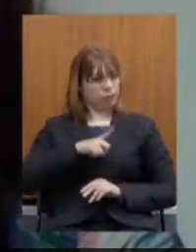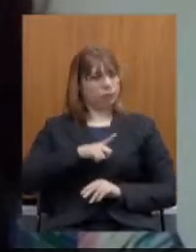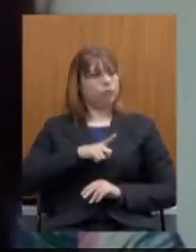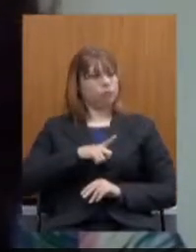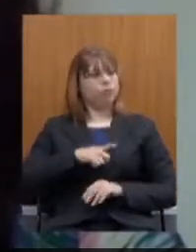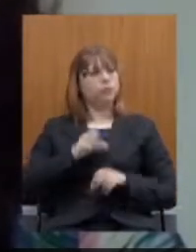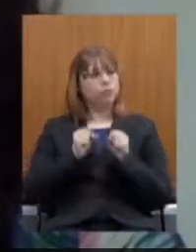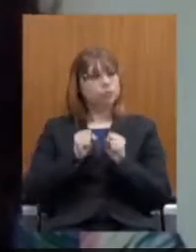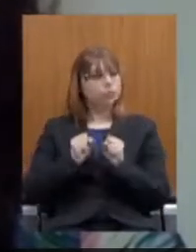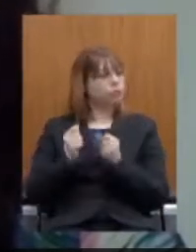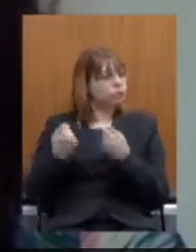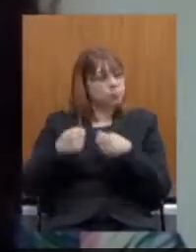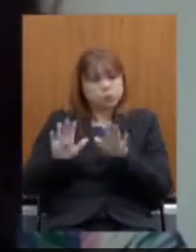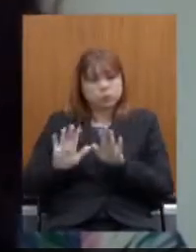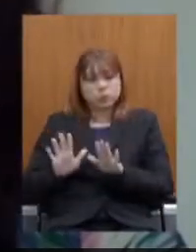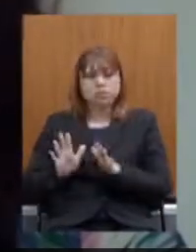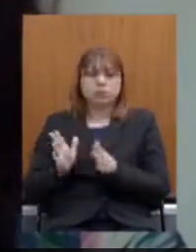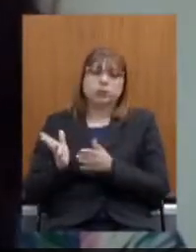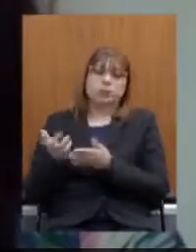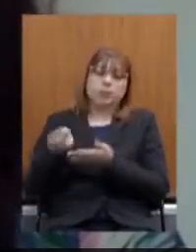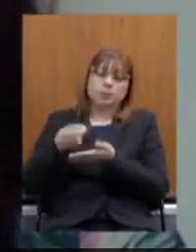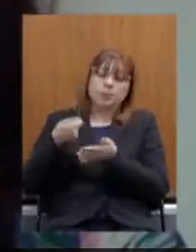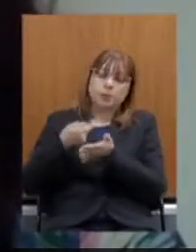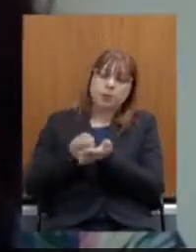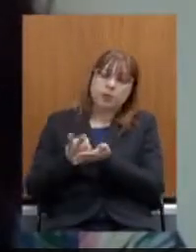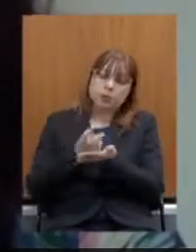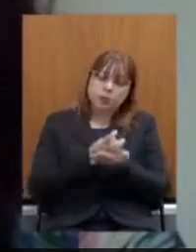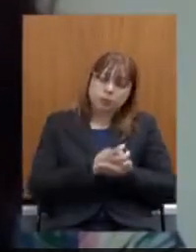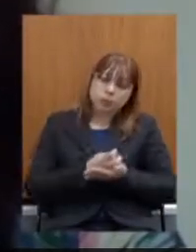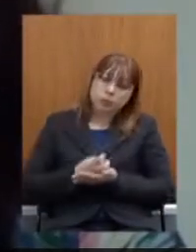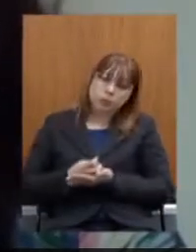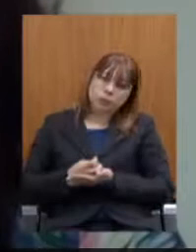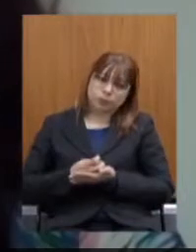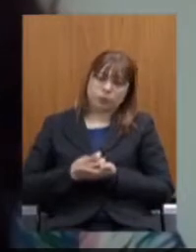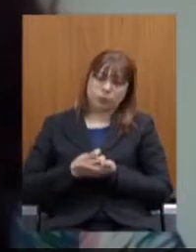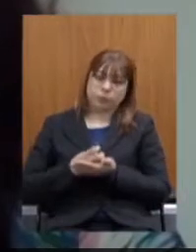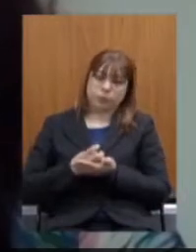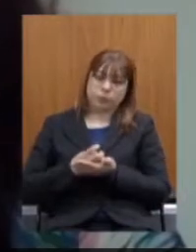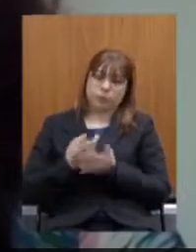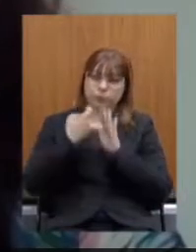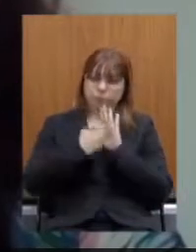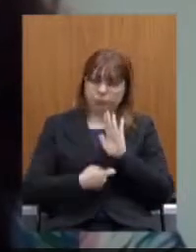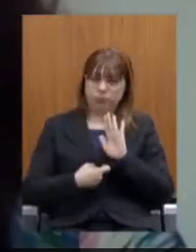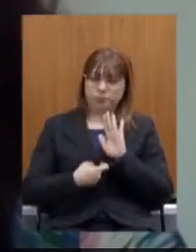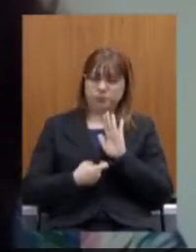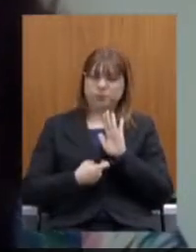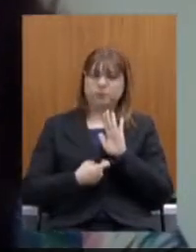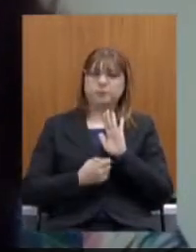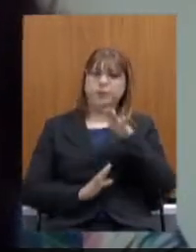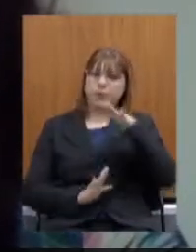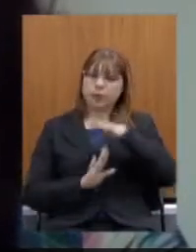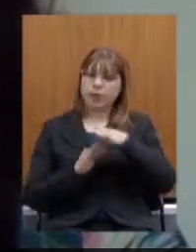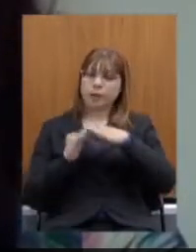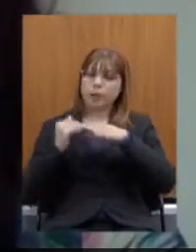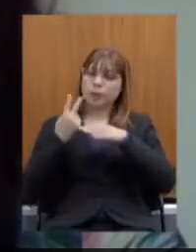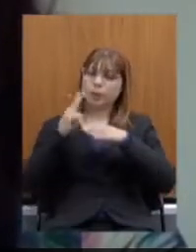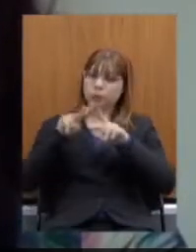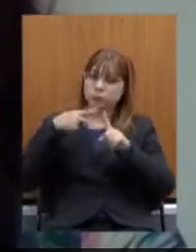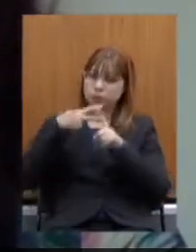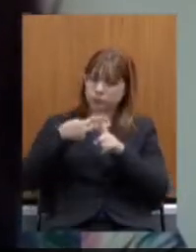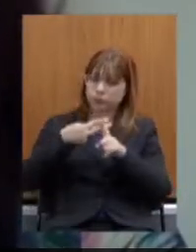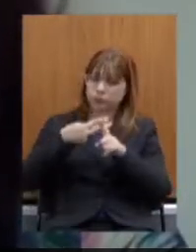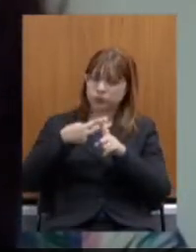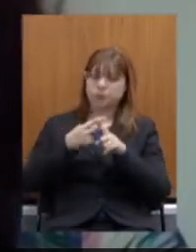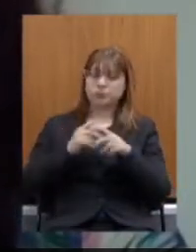tributária de duas vezes o teto do regime geral. Dois, uma regra de